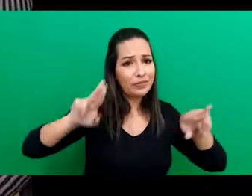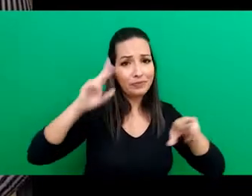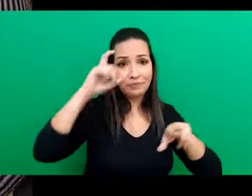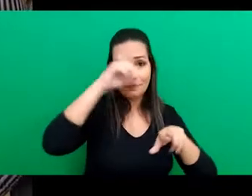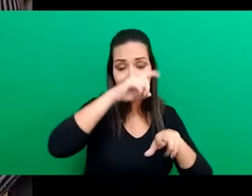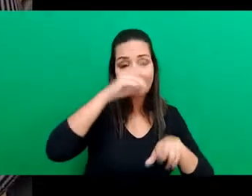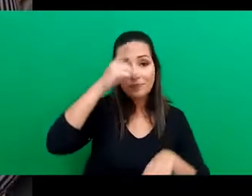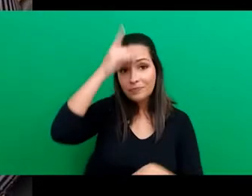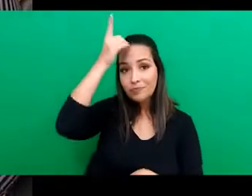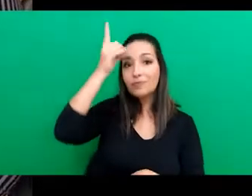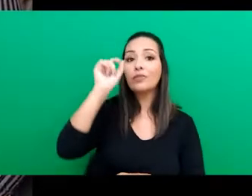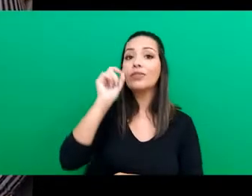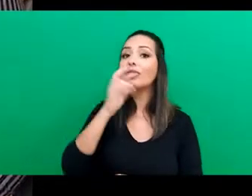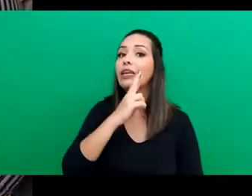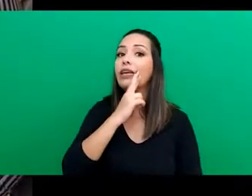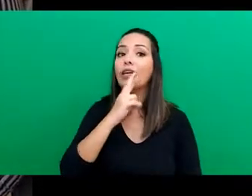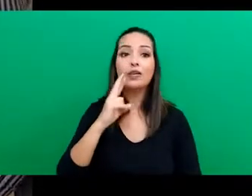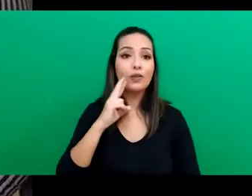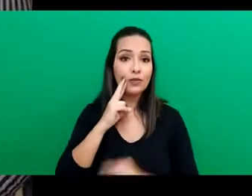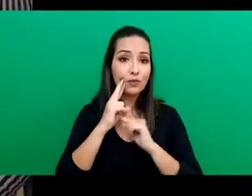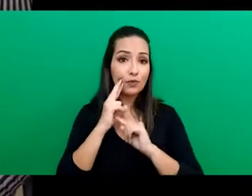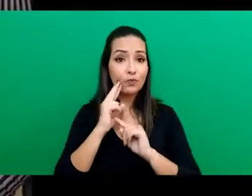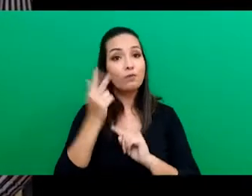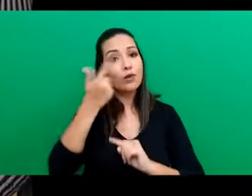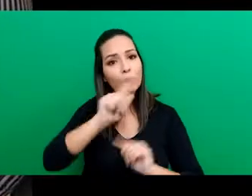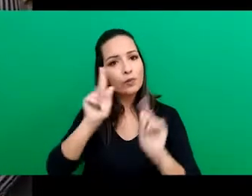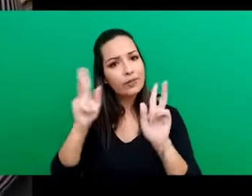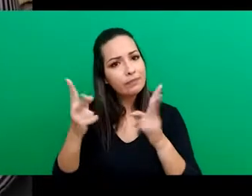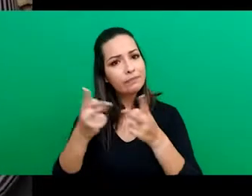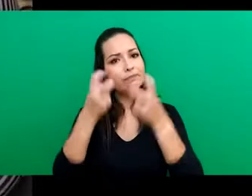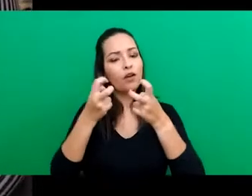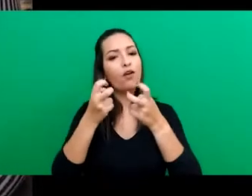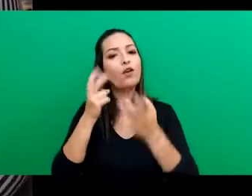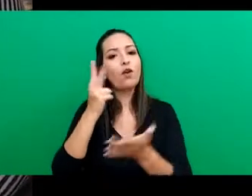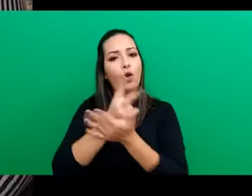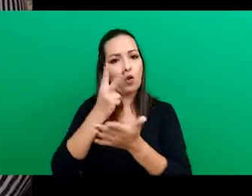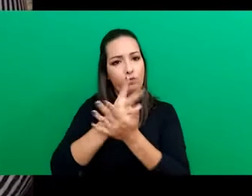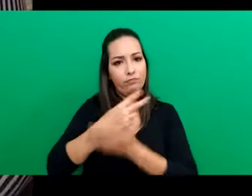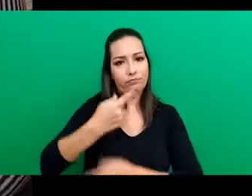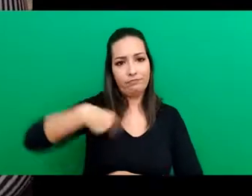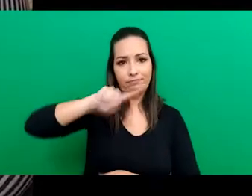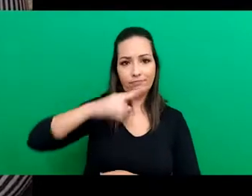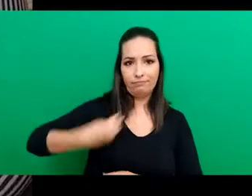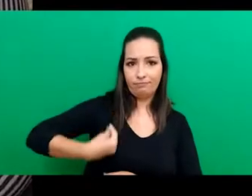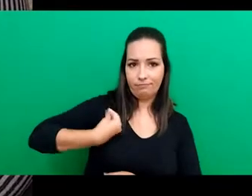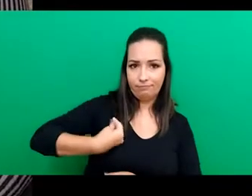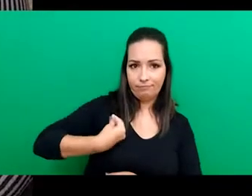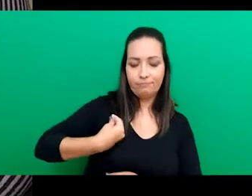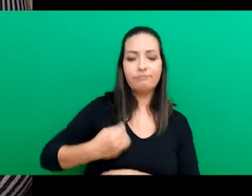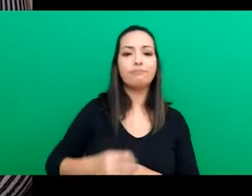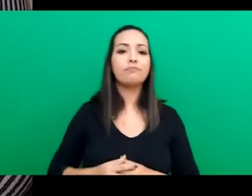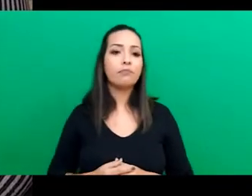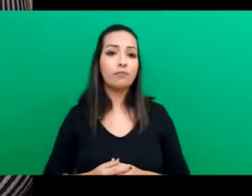ideia de poder fazer um restaurante online, para poder lucrarnos e continuar nossas vidas.